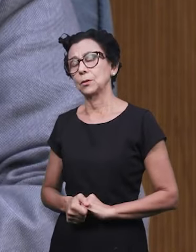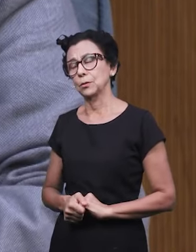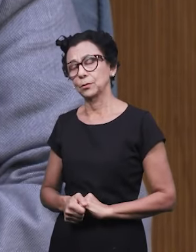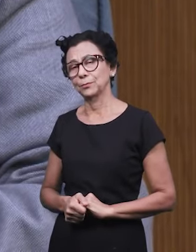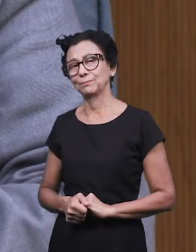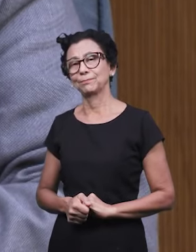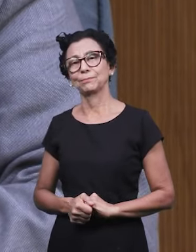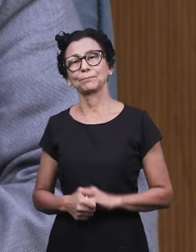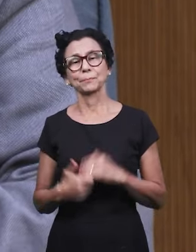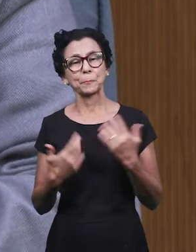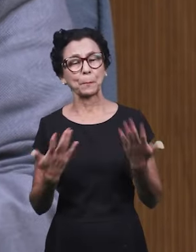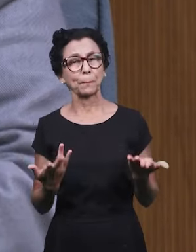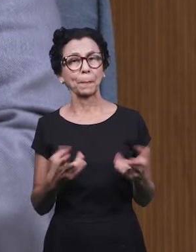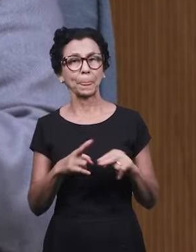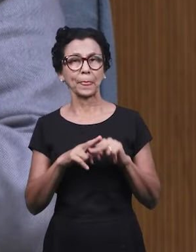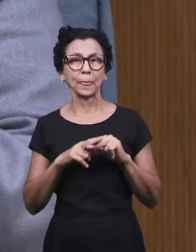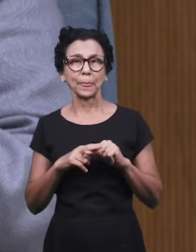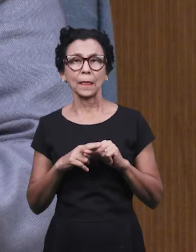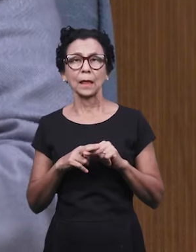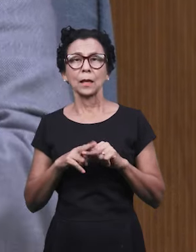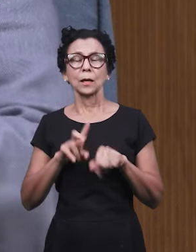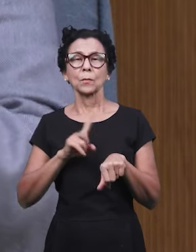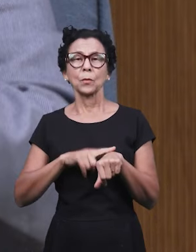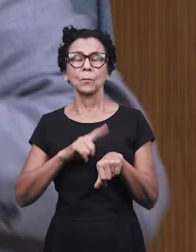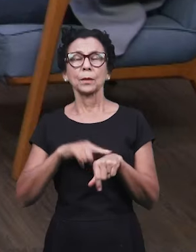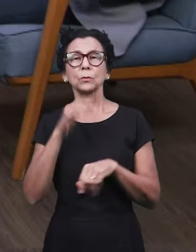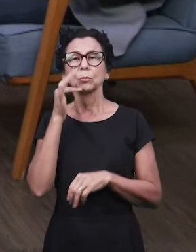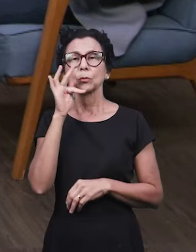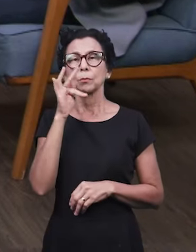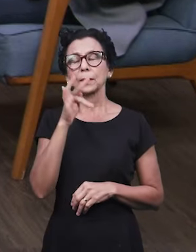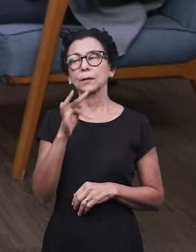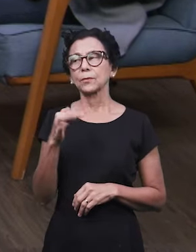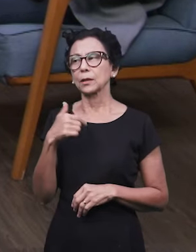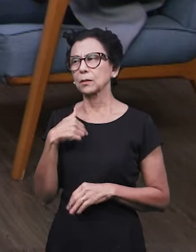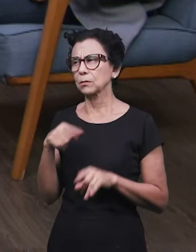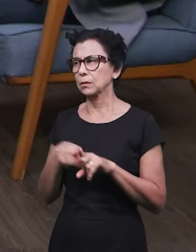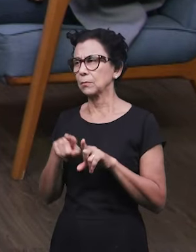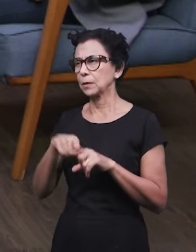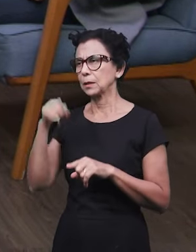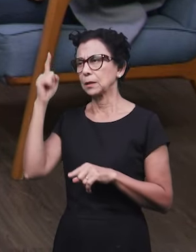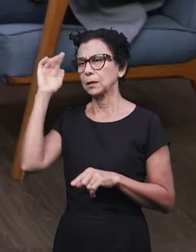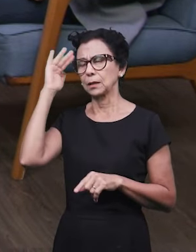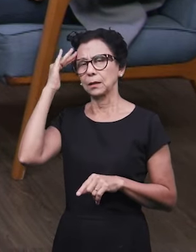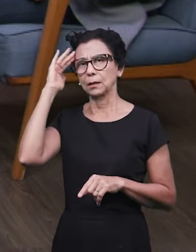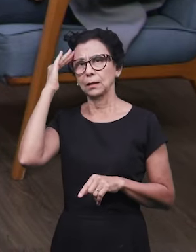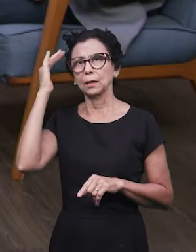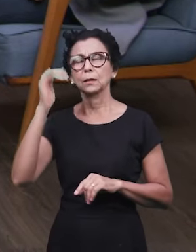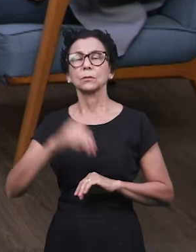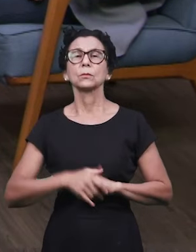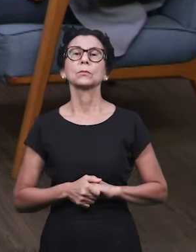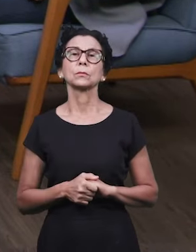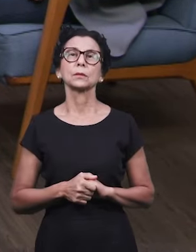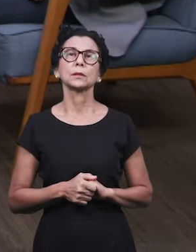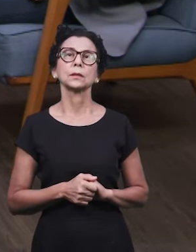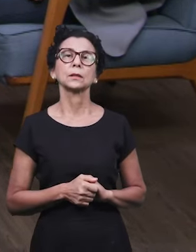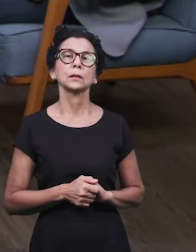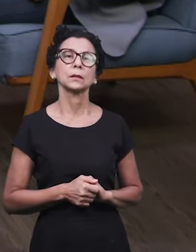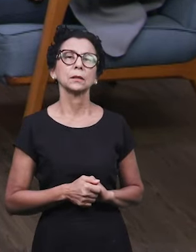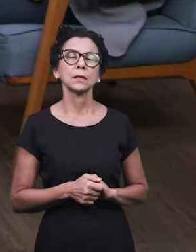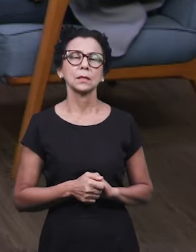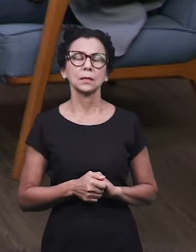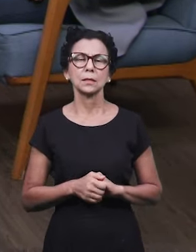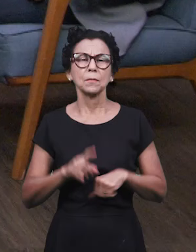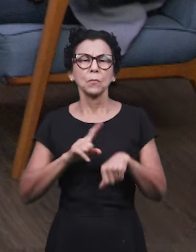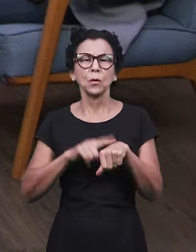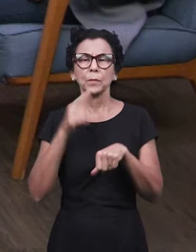pela volta de Jesus. Por isso, tempo do breve. Eu entendo, inclusive, que essa expressão tem um peso